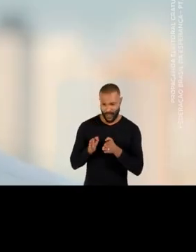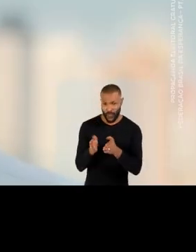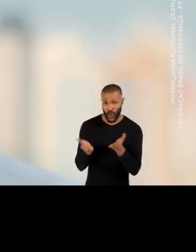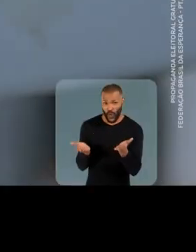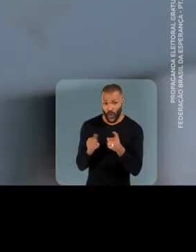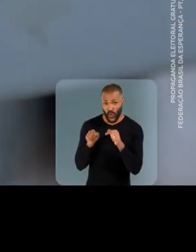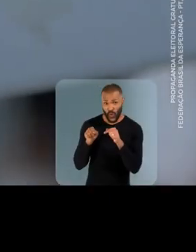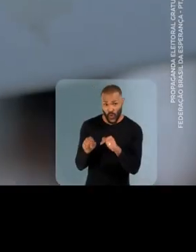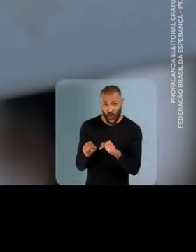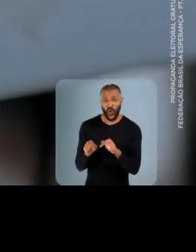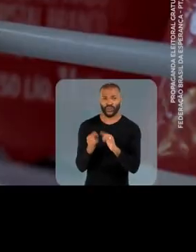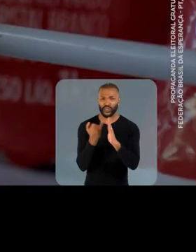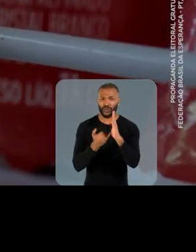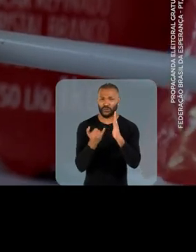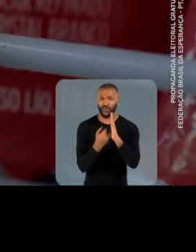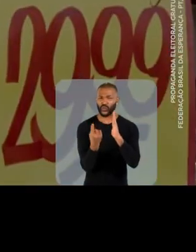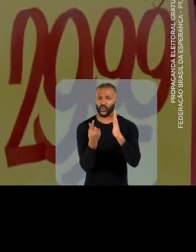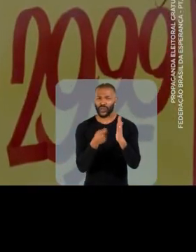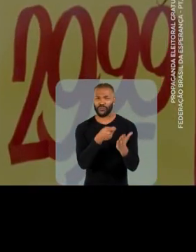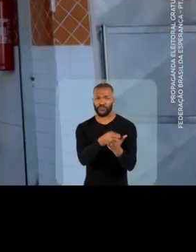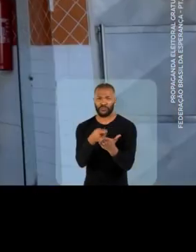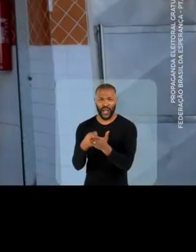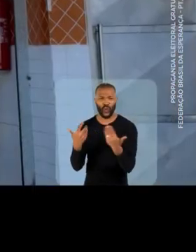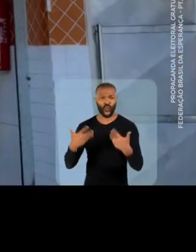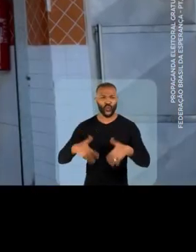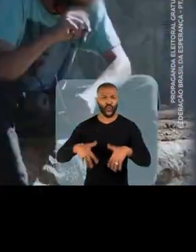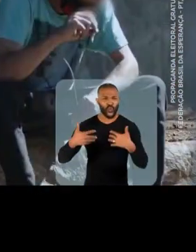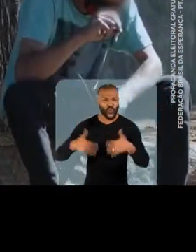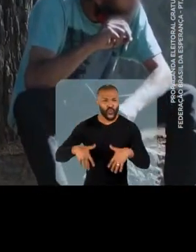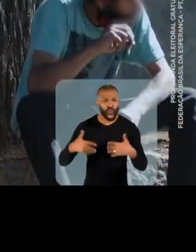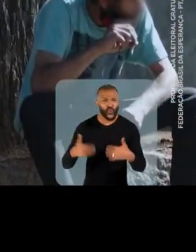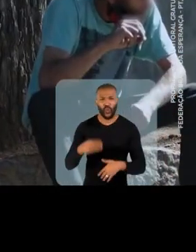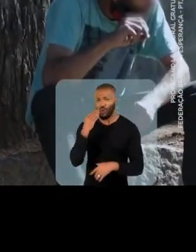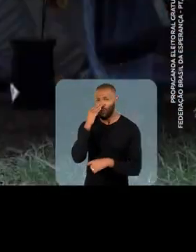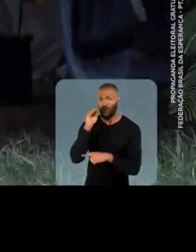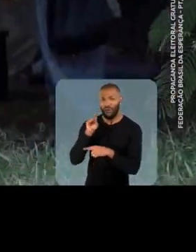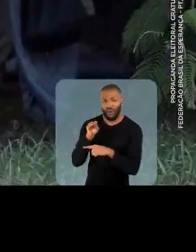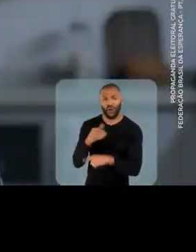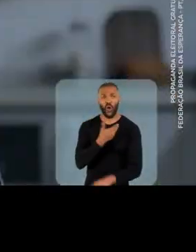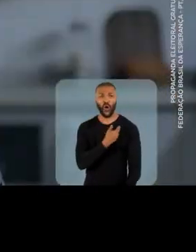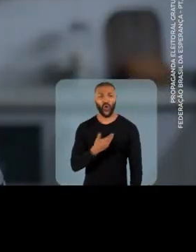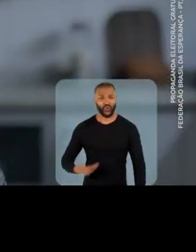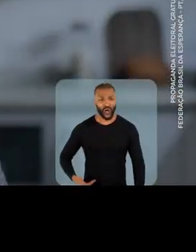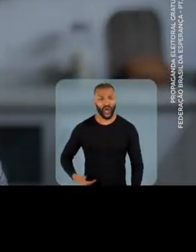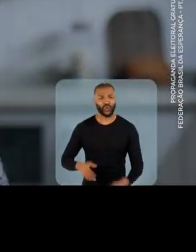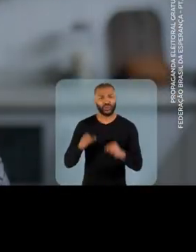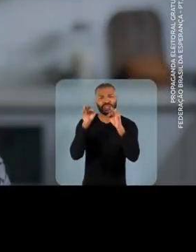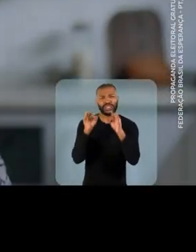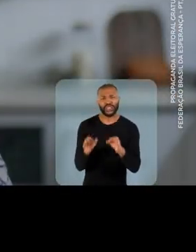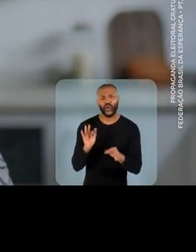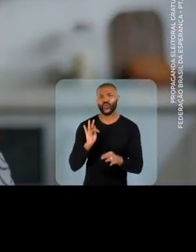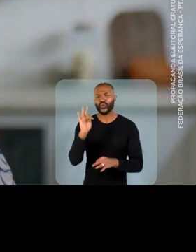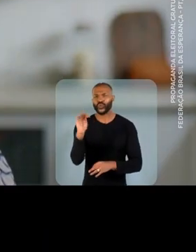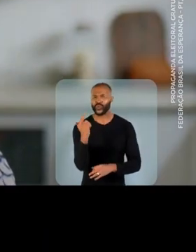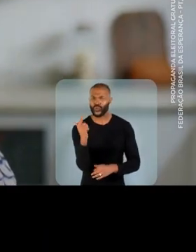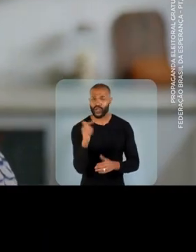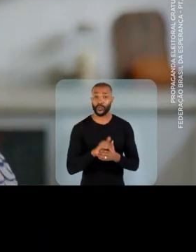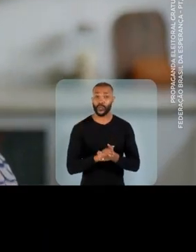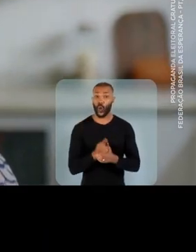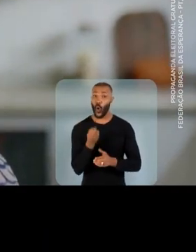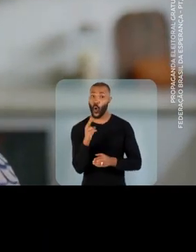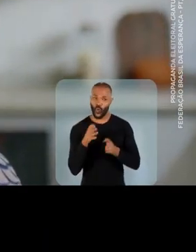que trilhamos hoje de aumento de impostos, dos preços altos, do descaso dos governos e da incerteza do amanhã?